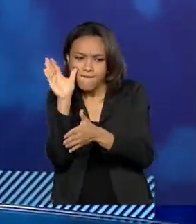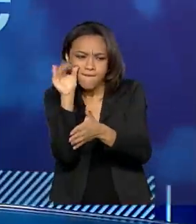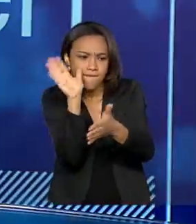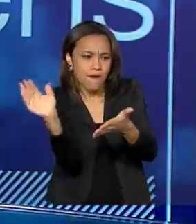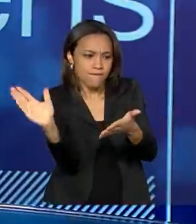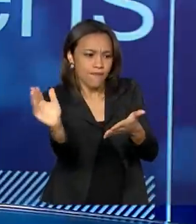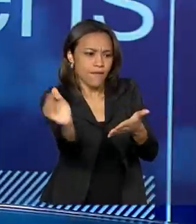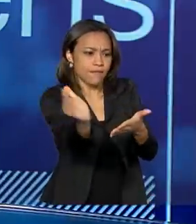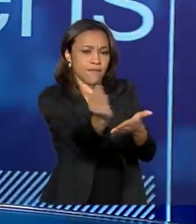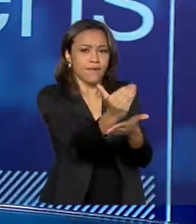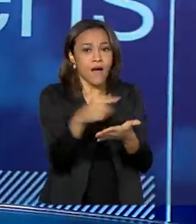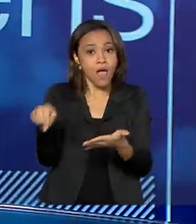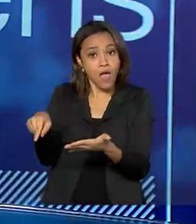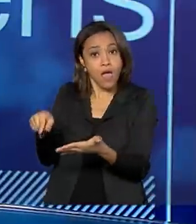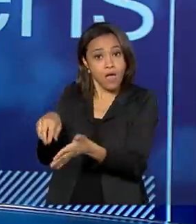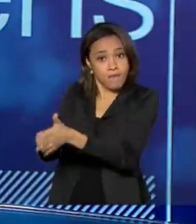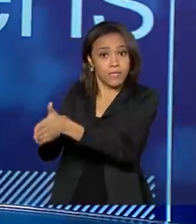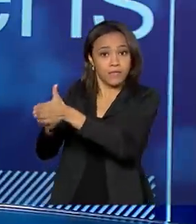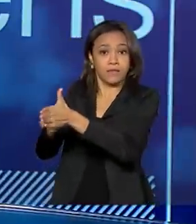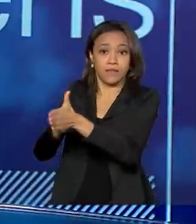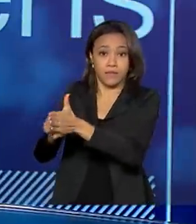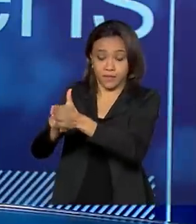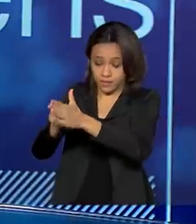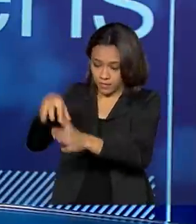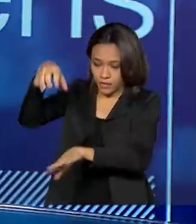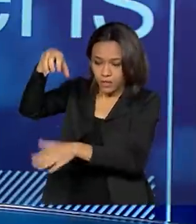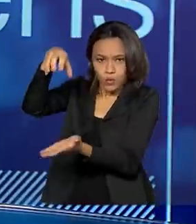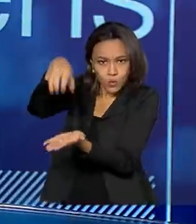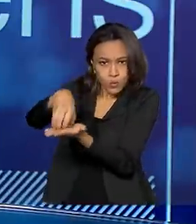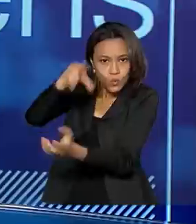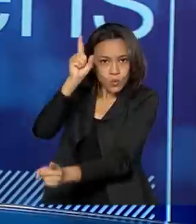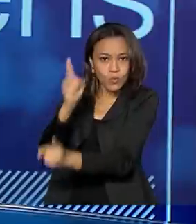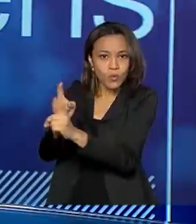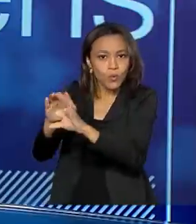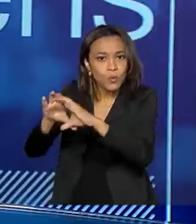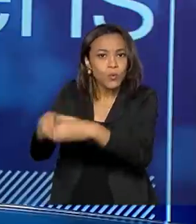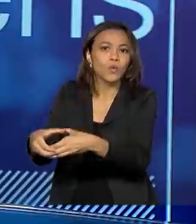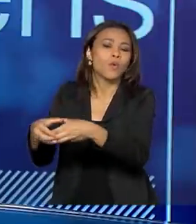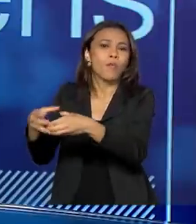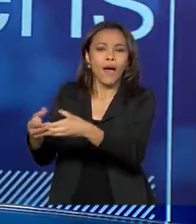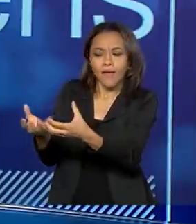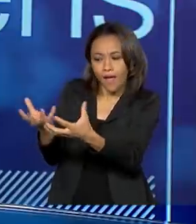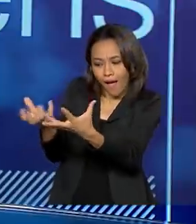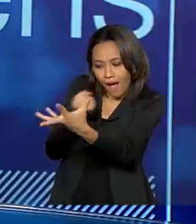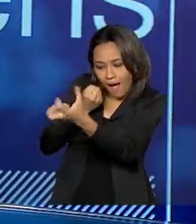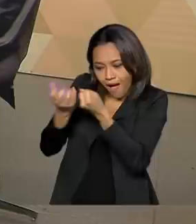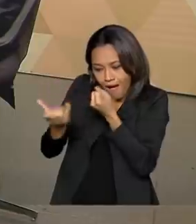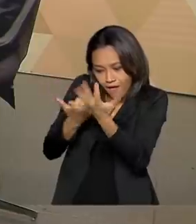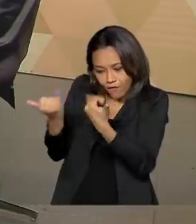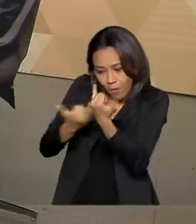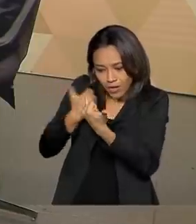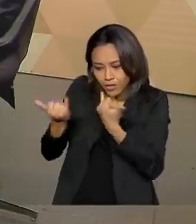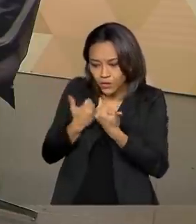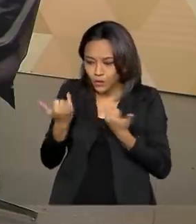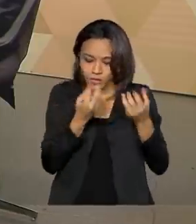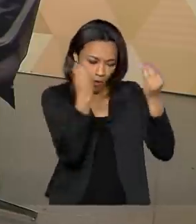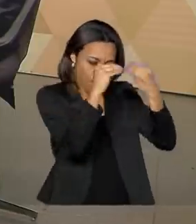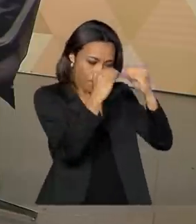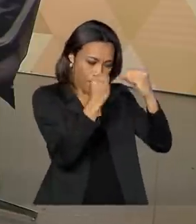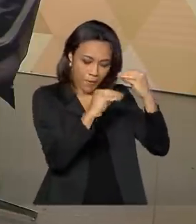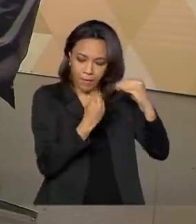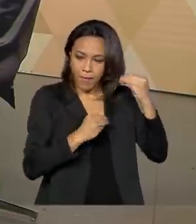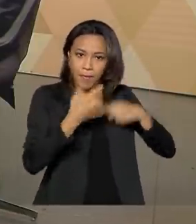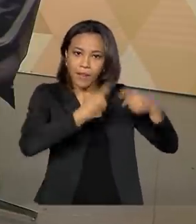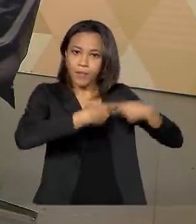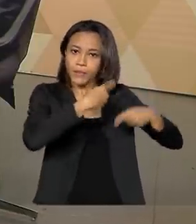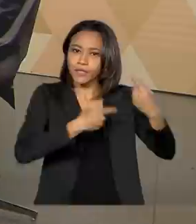implementada pelo governo federal. Então, ela visa medir esses resultados, bem como dar subsídio para novas ações dentro da política pública. E a